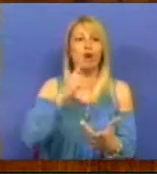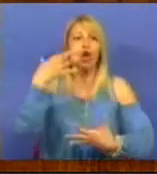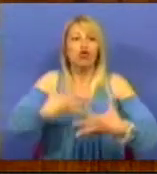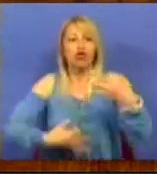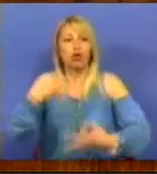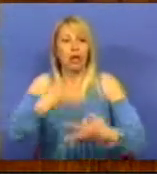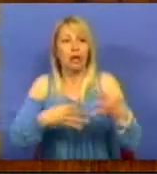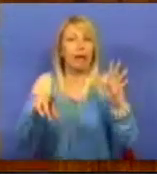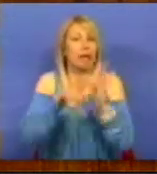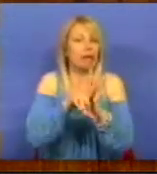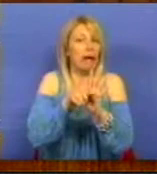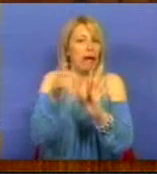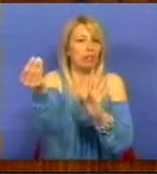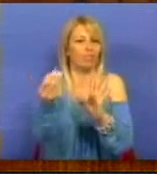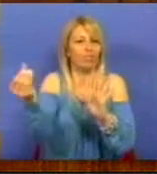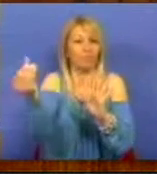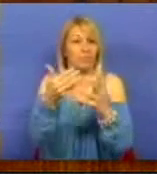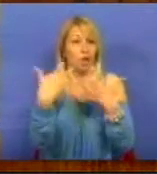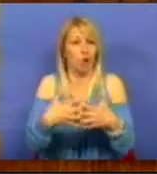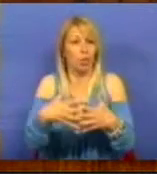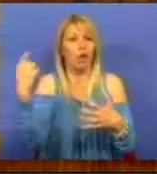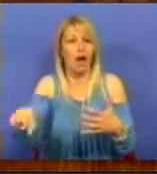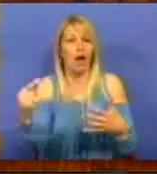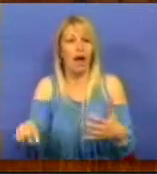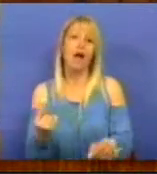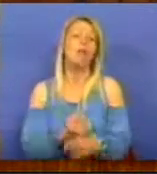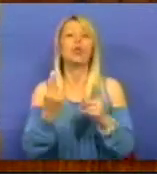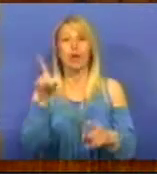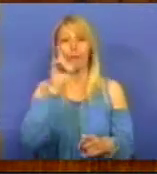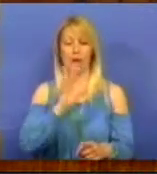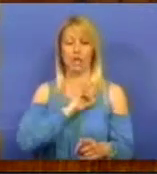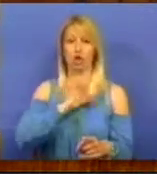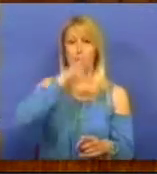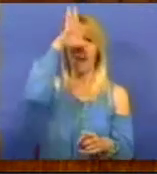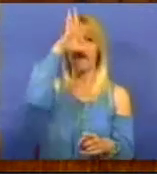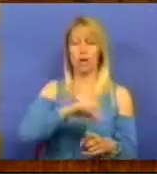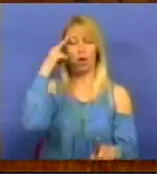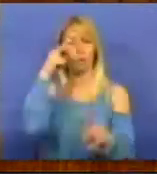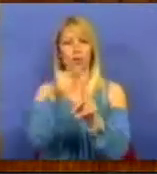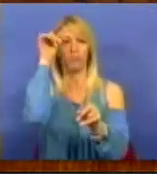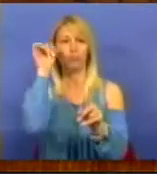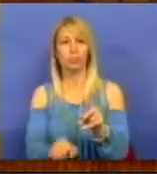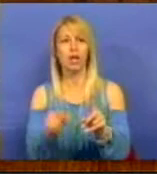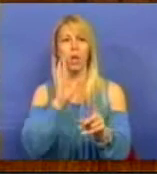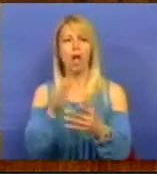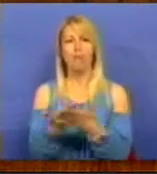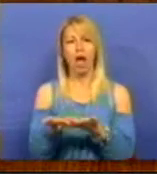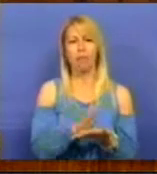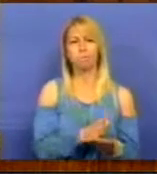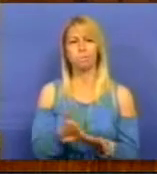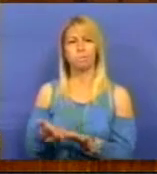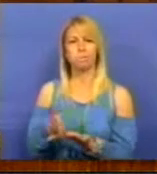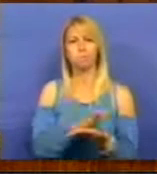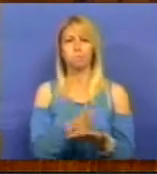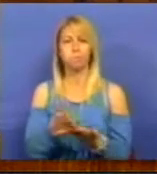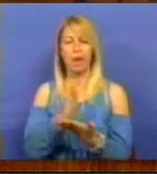muitíssimo duvidoso. Acima de tudo, porque para a Sra. Ministra é fundamental manter esta ambiguidade para que se possam manter